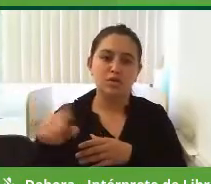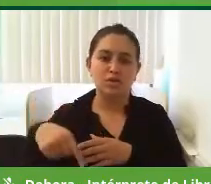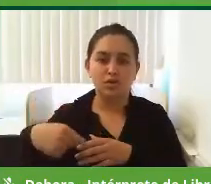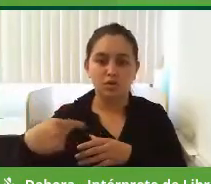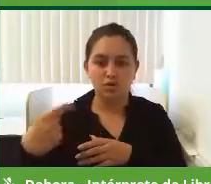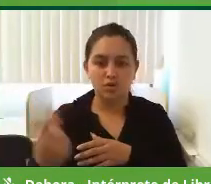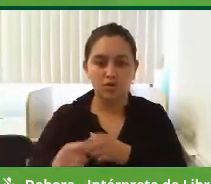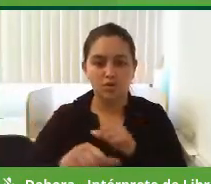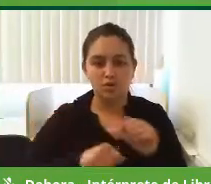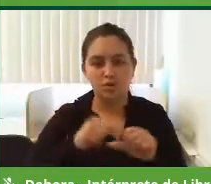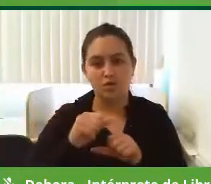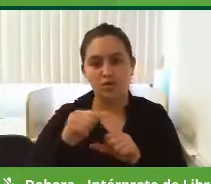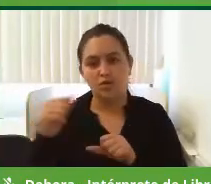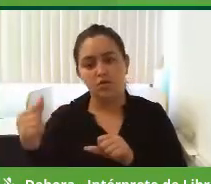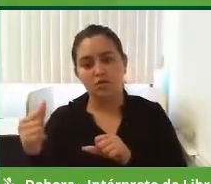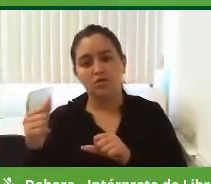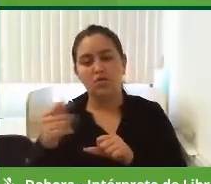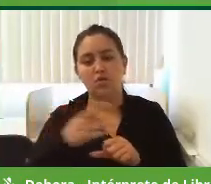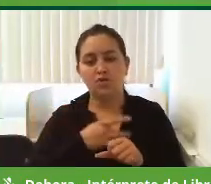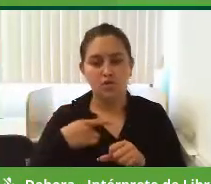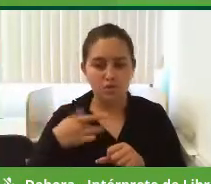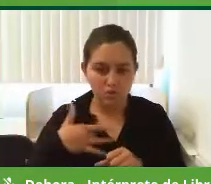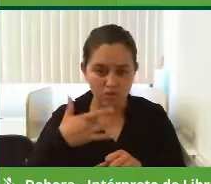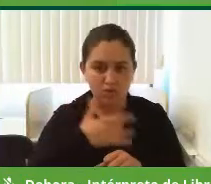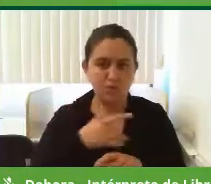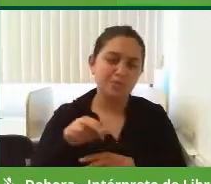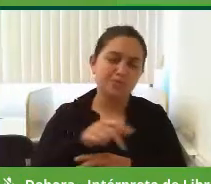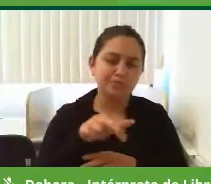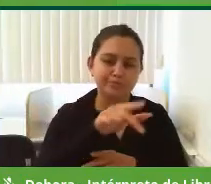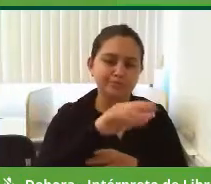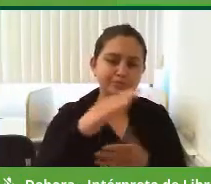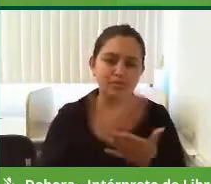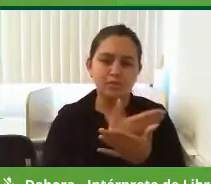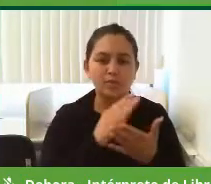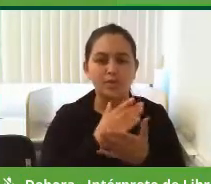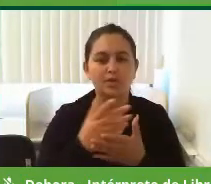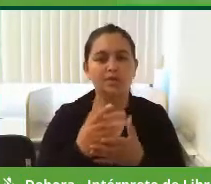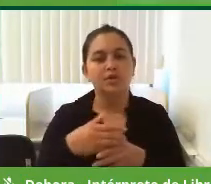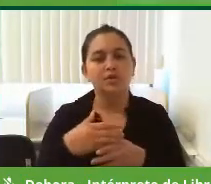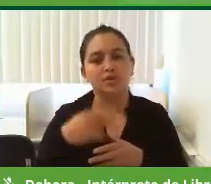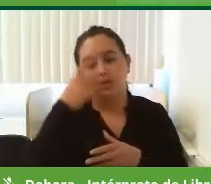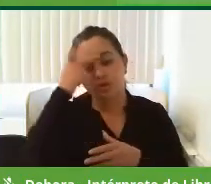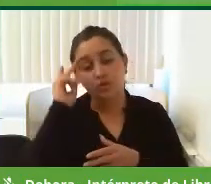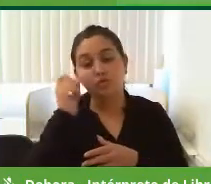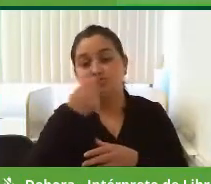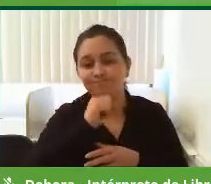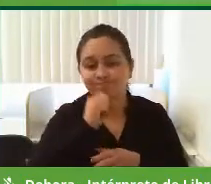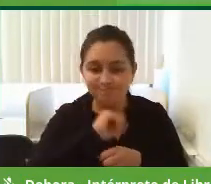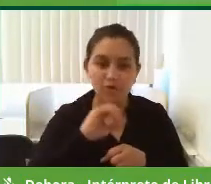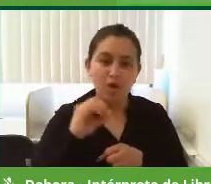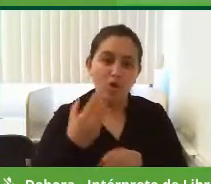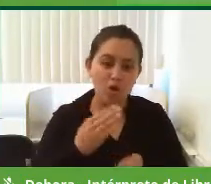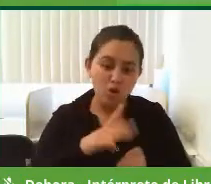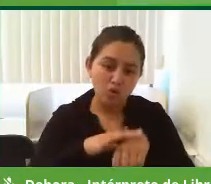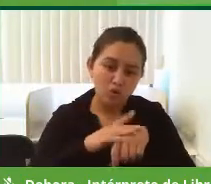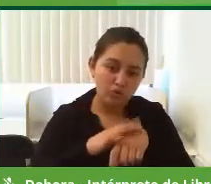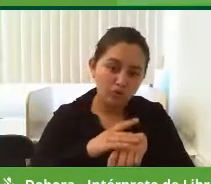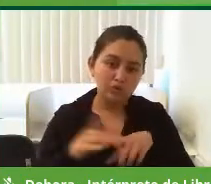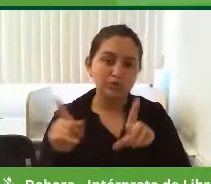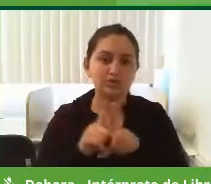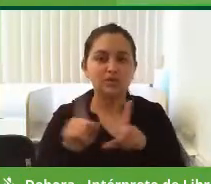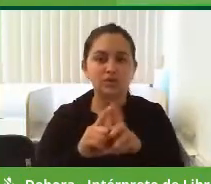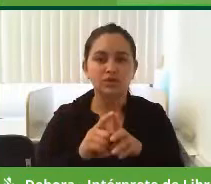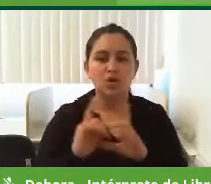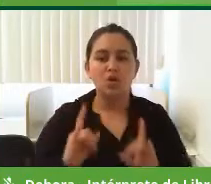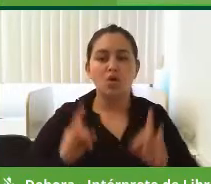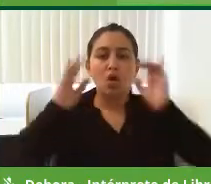lá no posto central, ficar longe para caminhar, muitas vezes, pessoas já bastante doentes, né? Fica, assim, um prédio longe